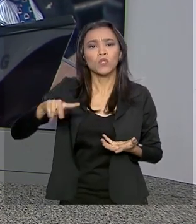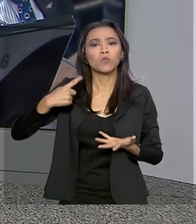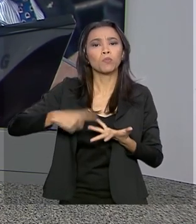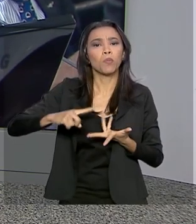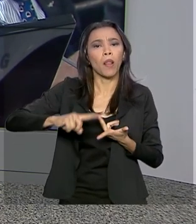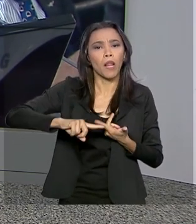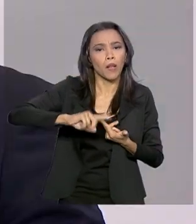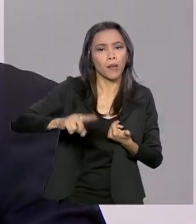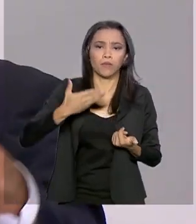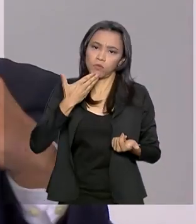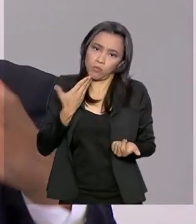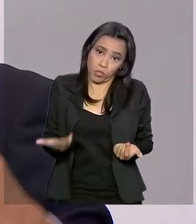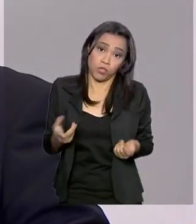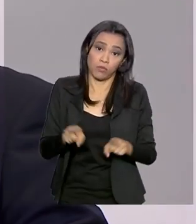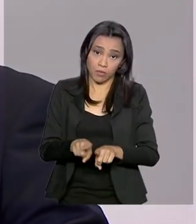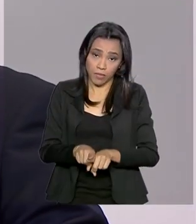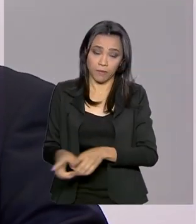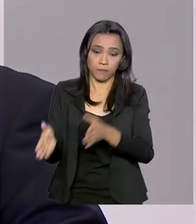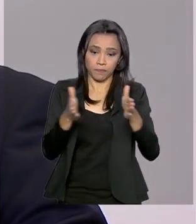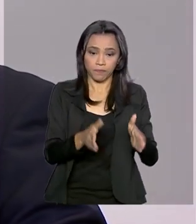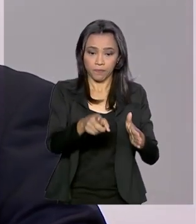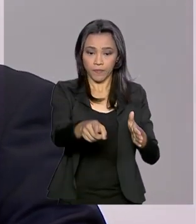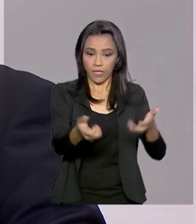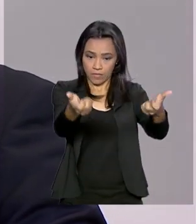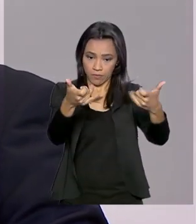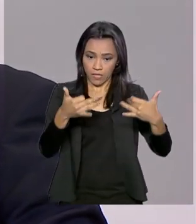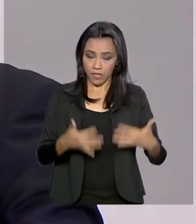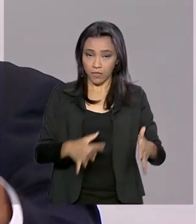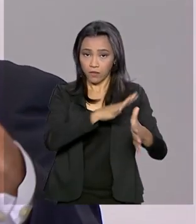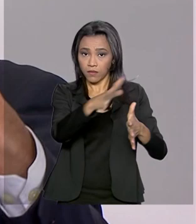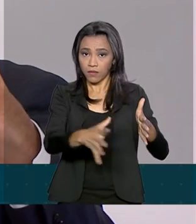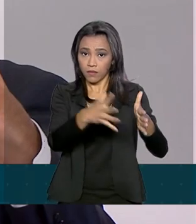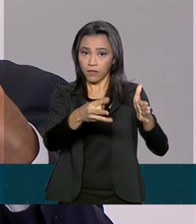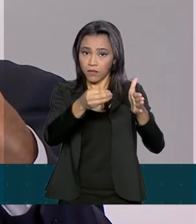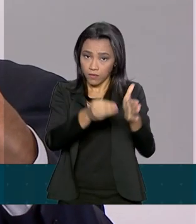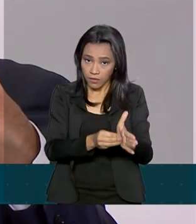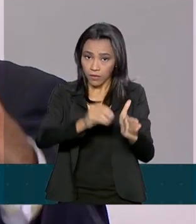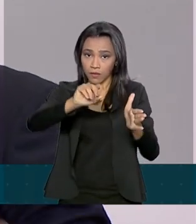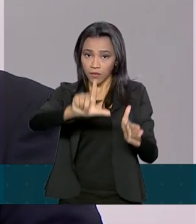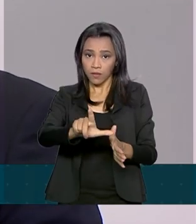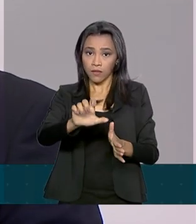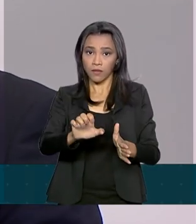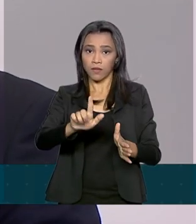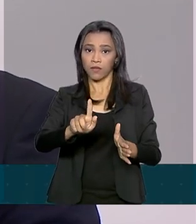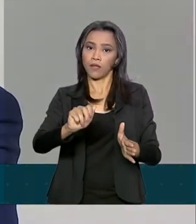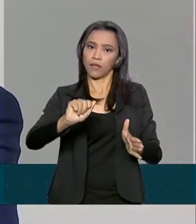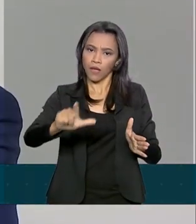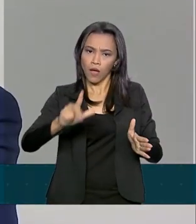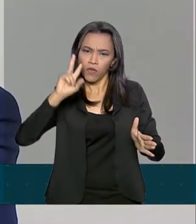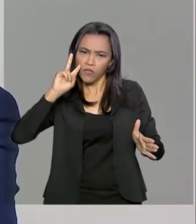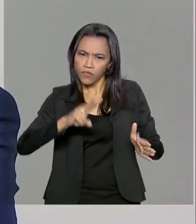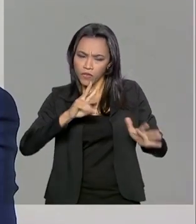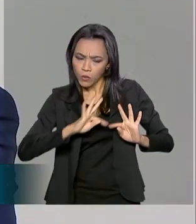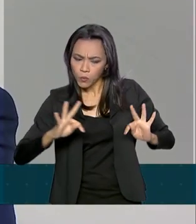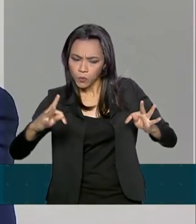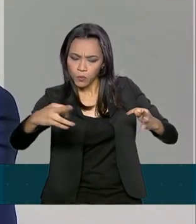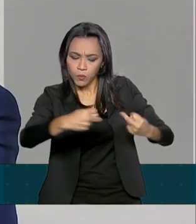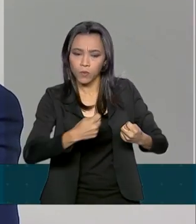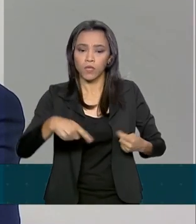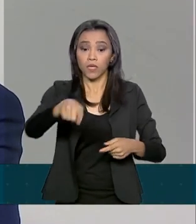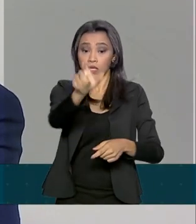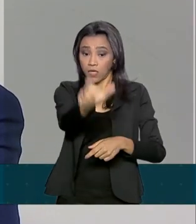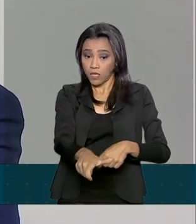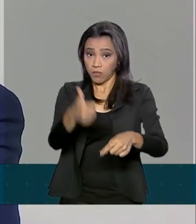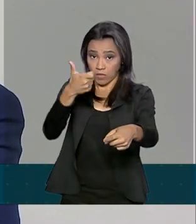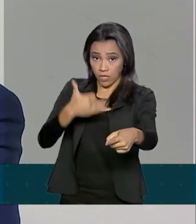fazer reivindicações. Pegar a Amazônia Legal e ter um olhar realmente para toda ela. A gente tem que pensar nas